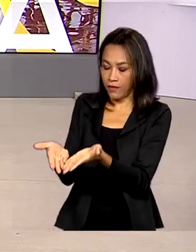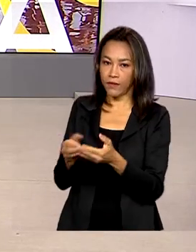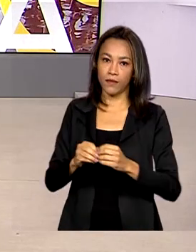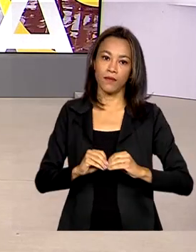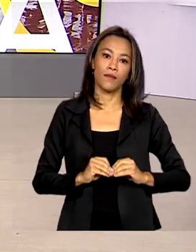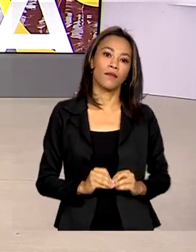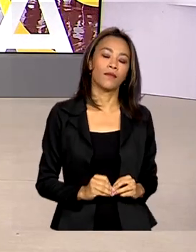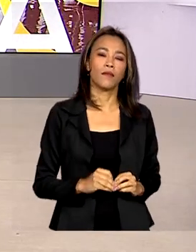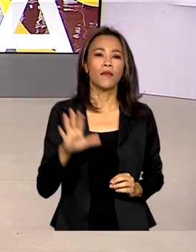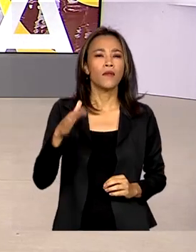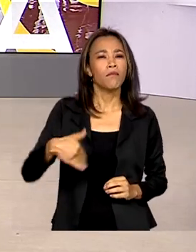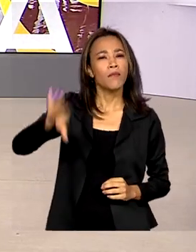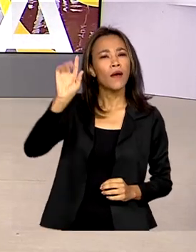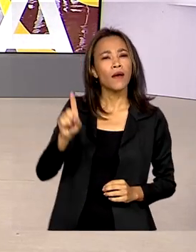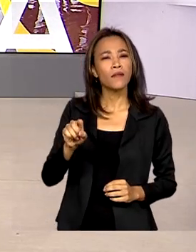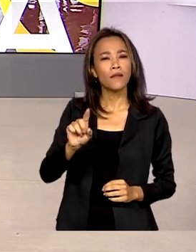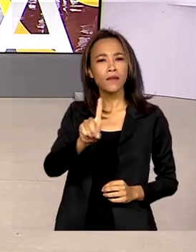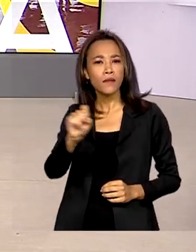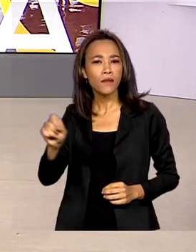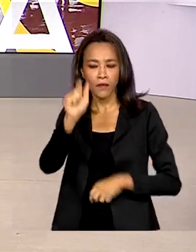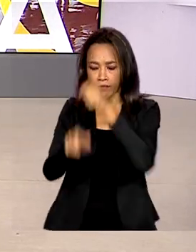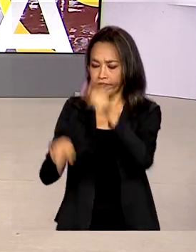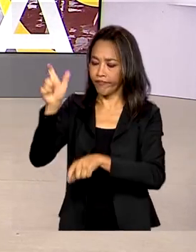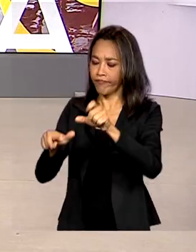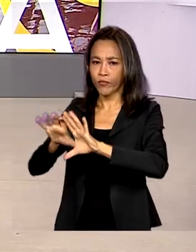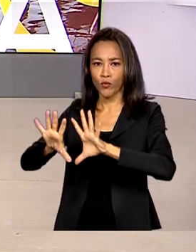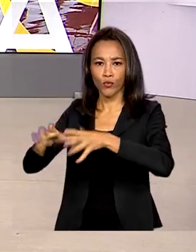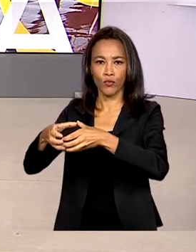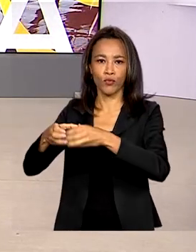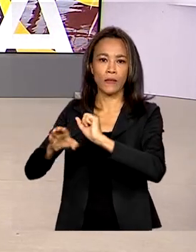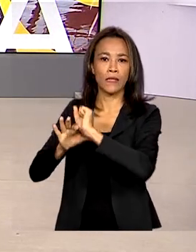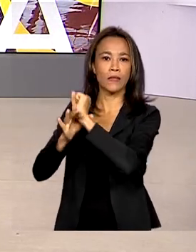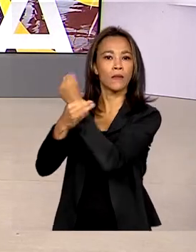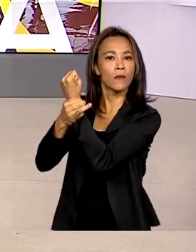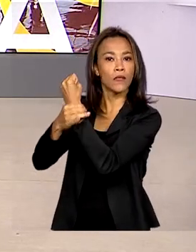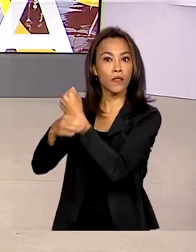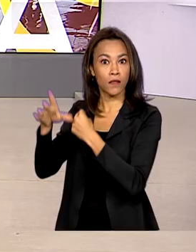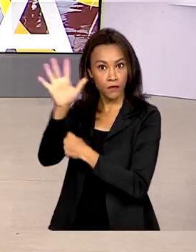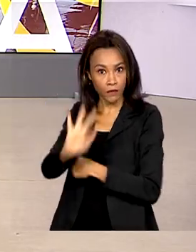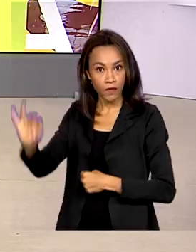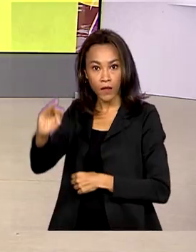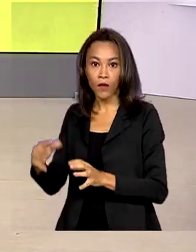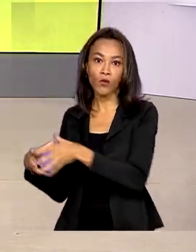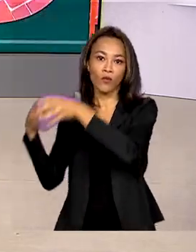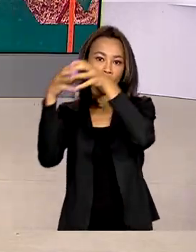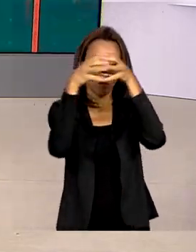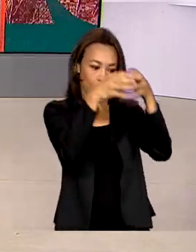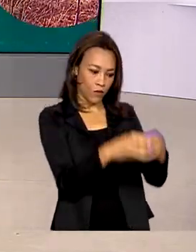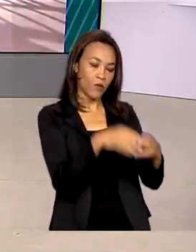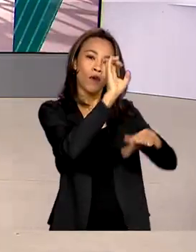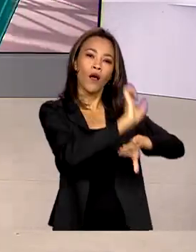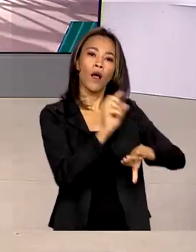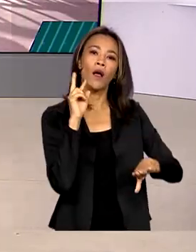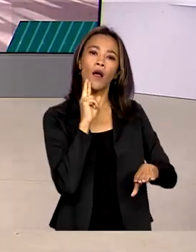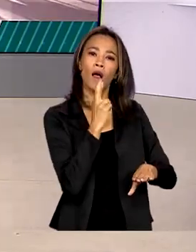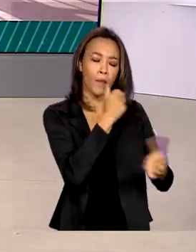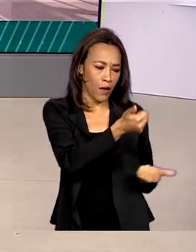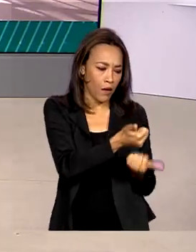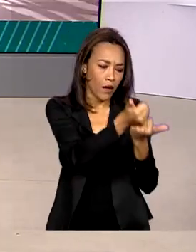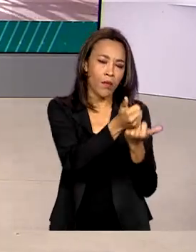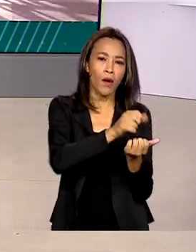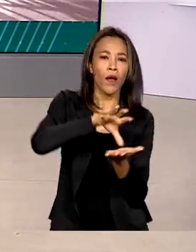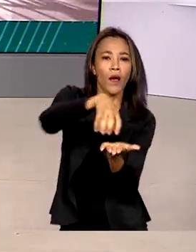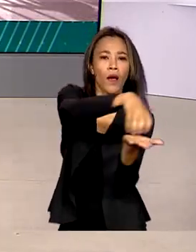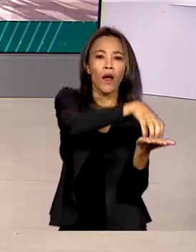Mais 100 integrantes da Força Nacional de Segurança chegam hoje a Roraima para reforçar as bases de apoio da FUNAI e